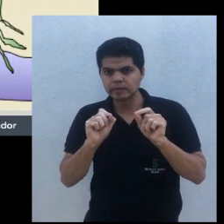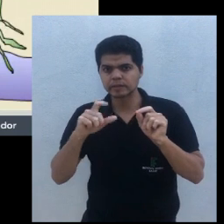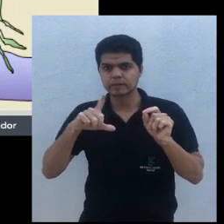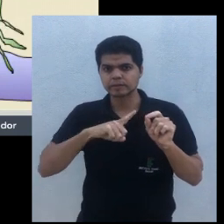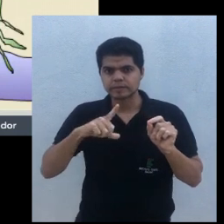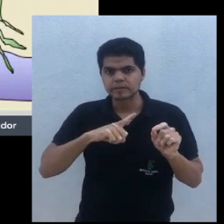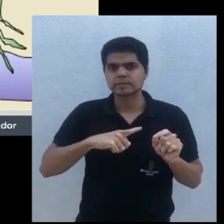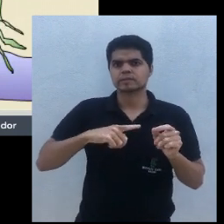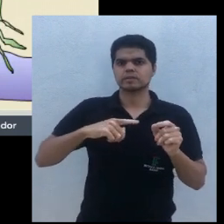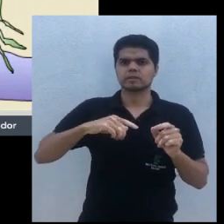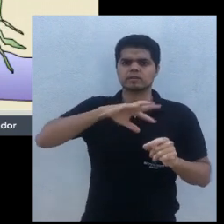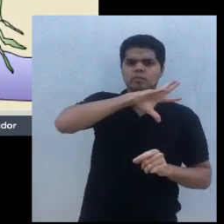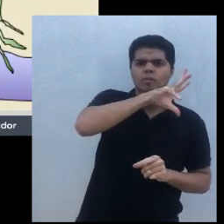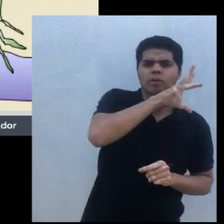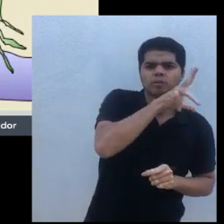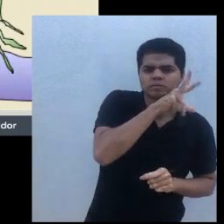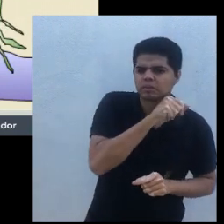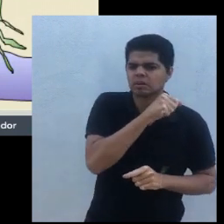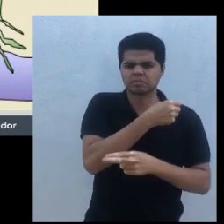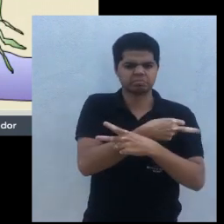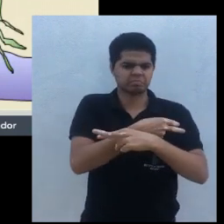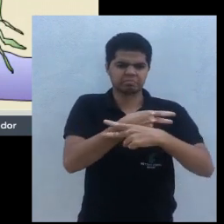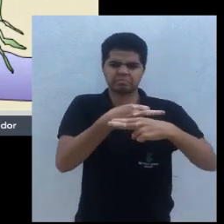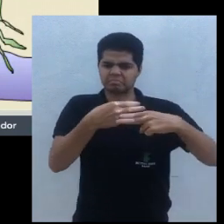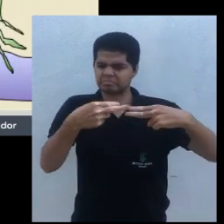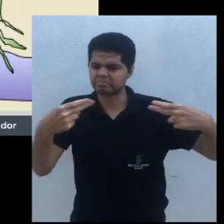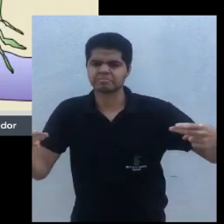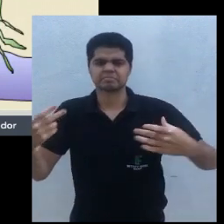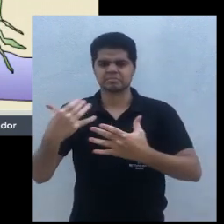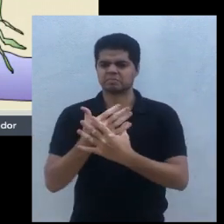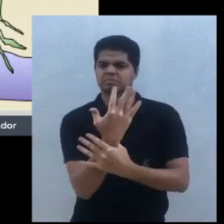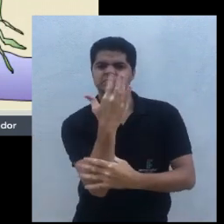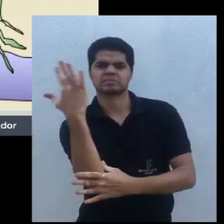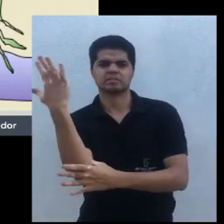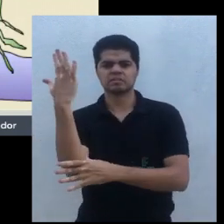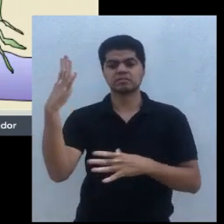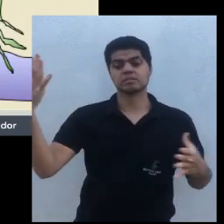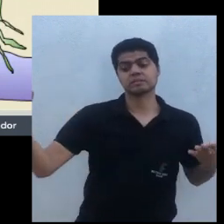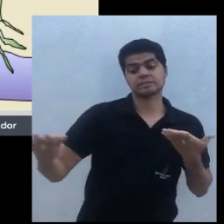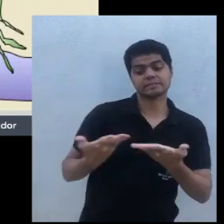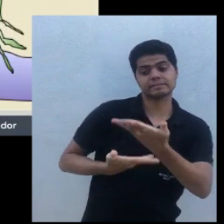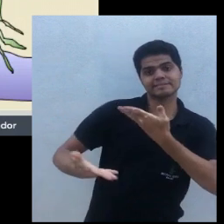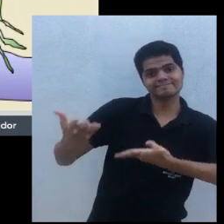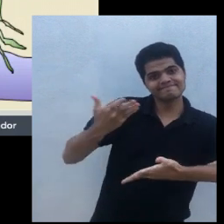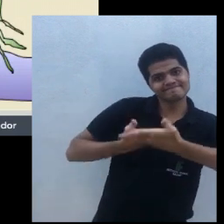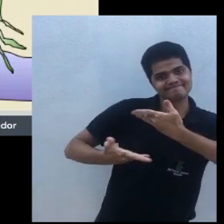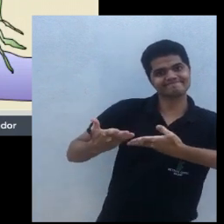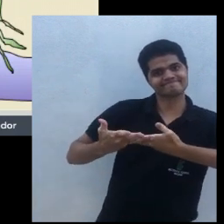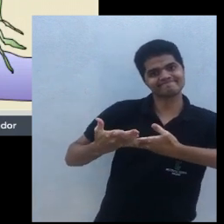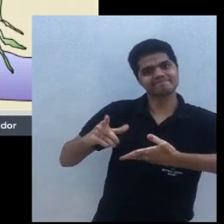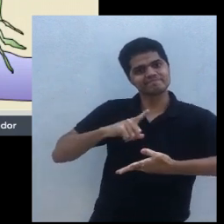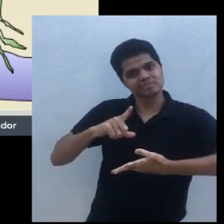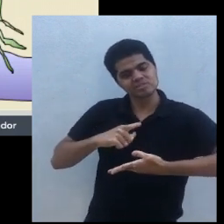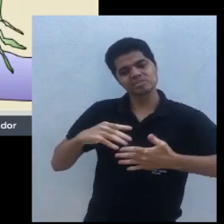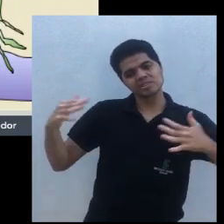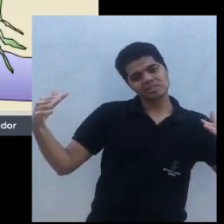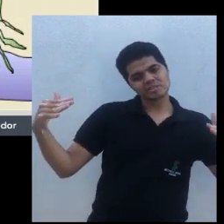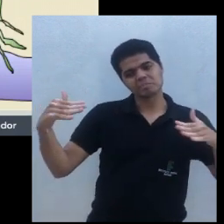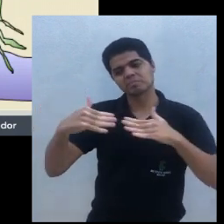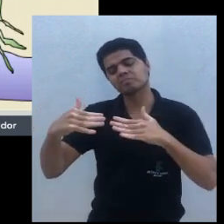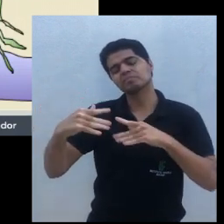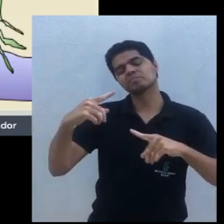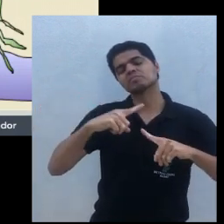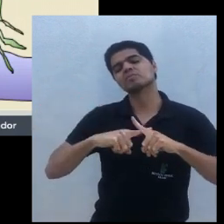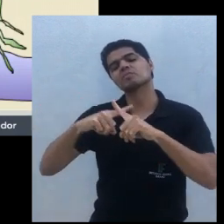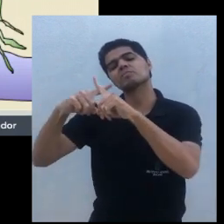os animais, há uma relação entre eles. Essa relação, ela pode ser complementar, ela pode ser competitiva, e ela pode ser